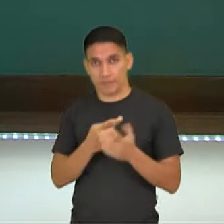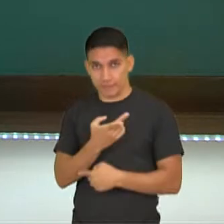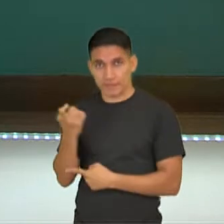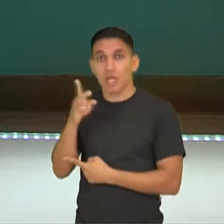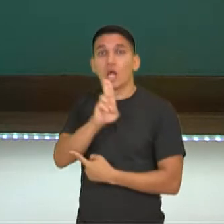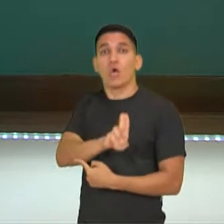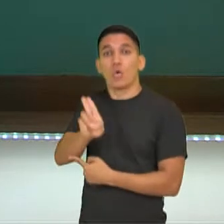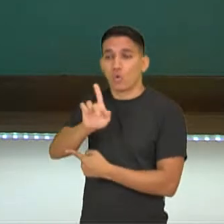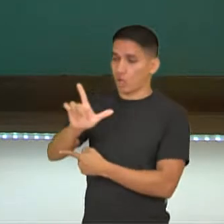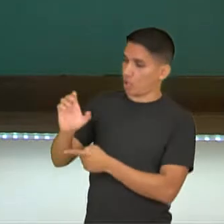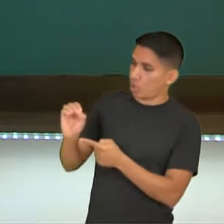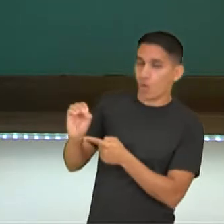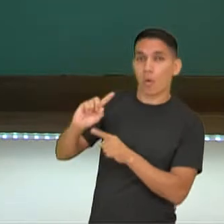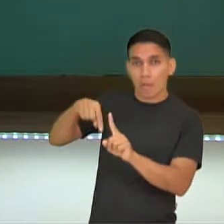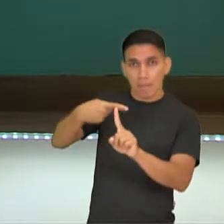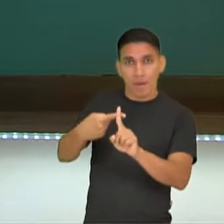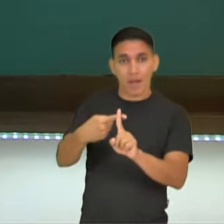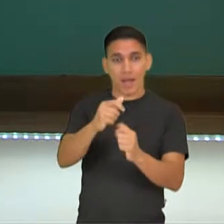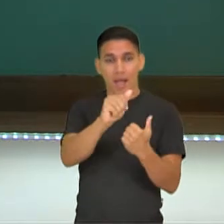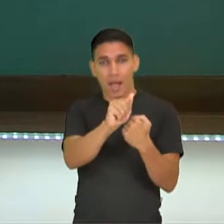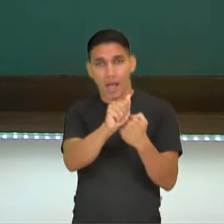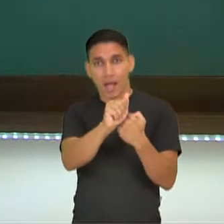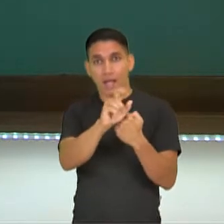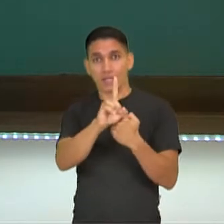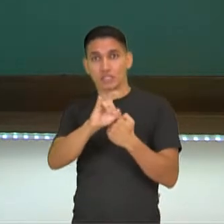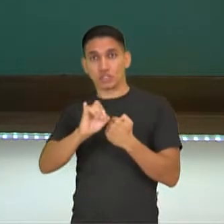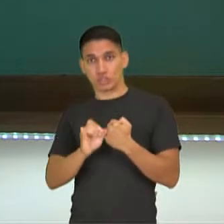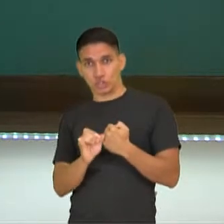uso o lo mais o adjetivo.